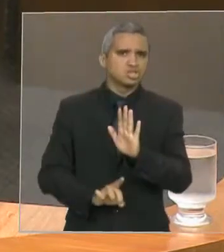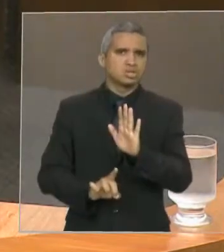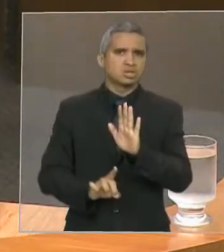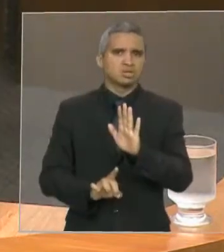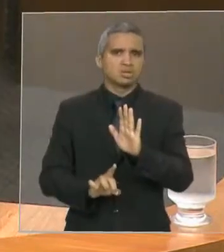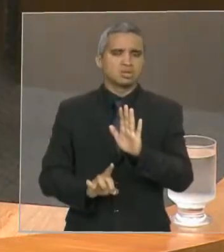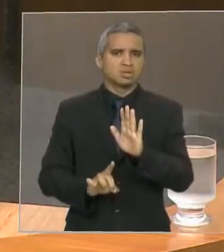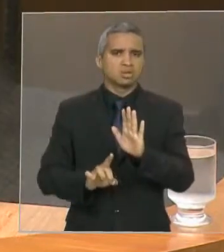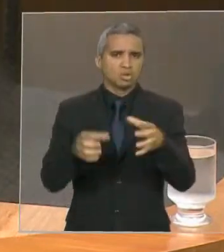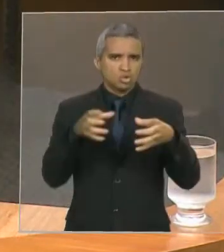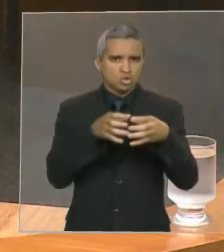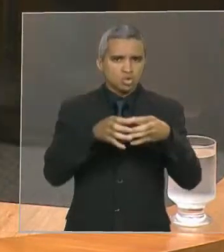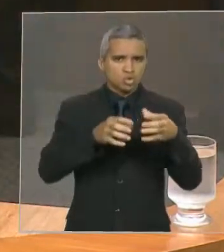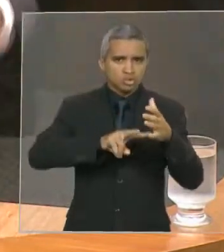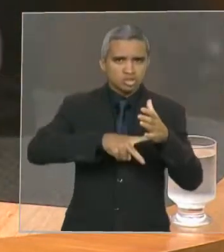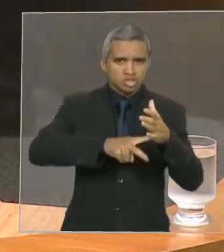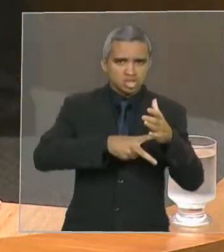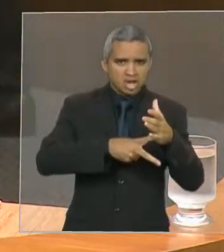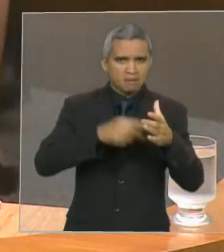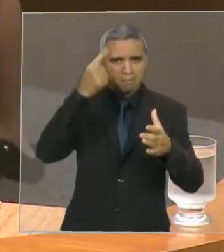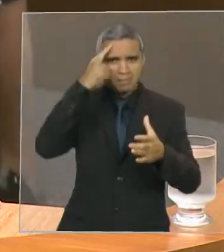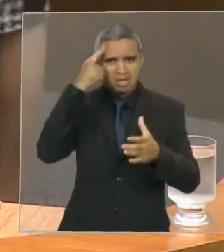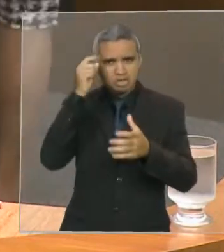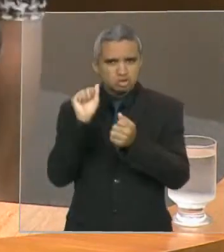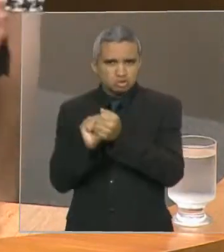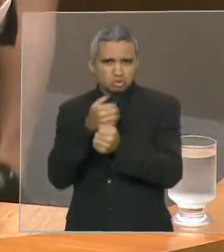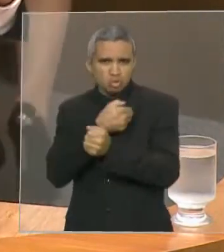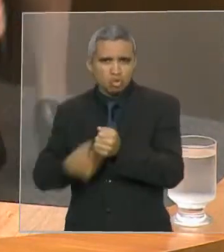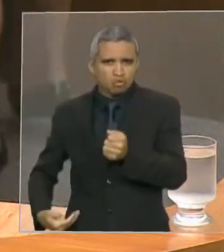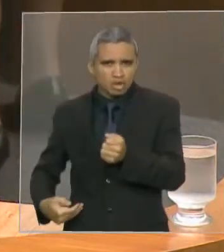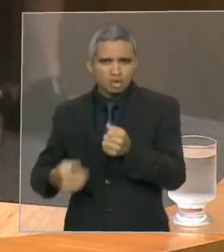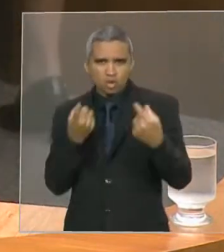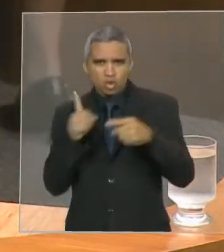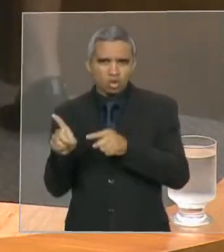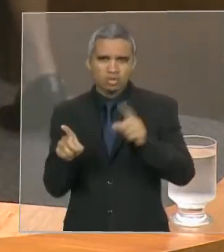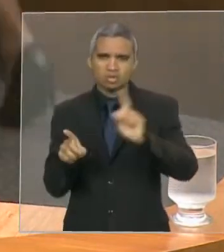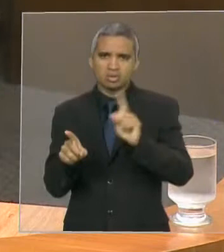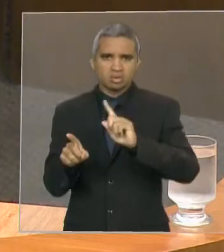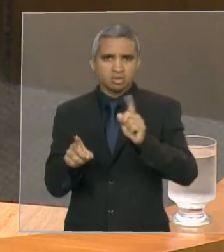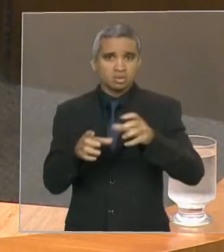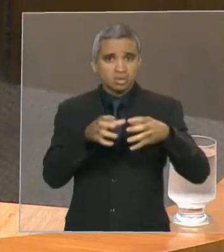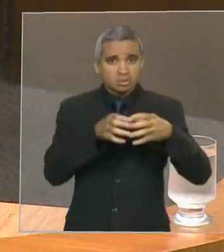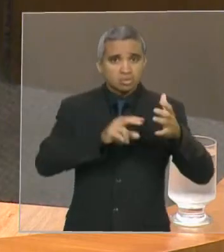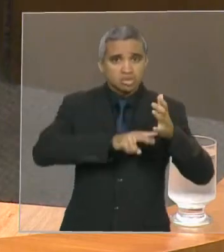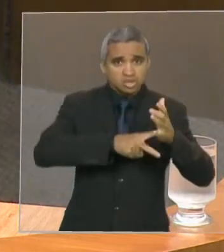defender os seus interesses, os interesses dos policiais do Maranhão. E é isso que nós temos que verificar.